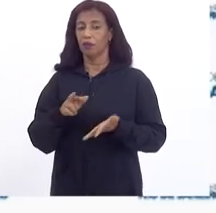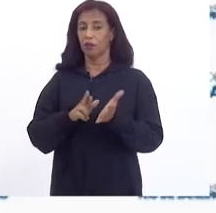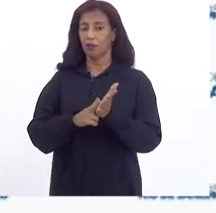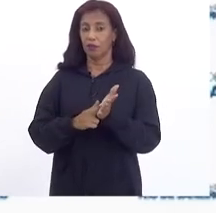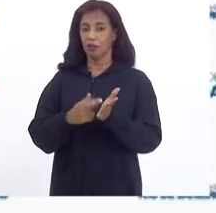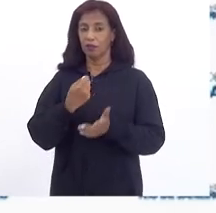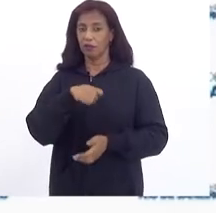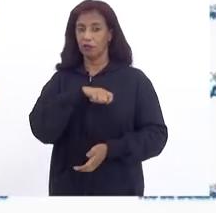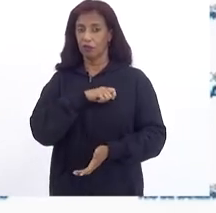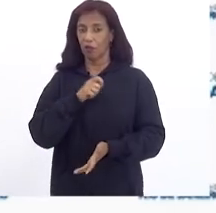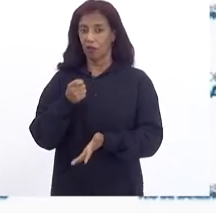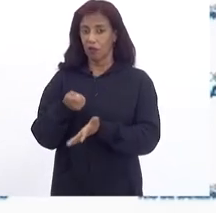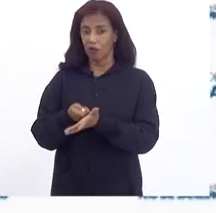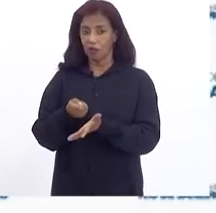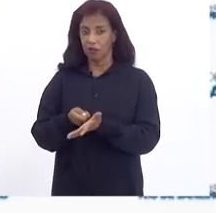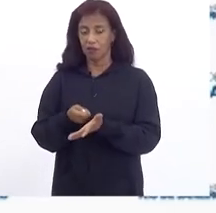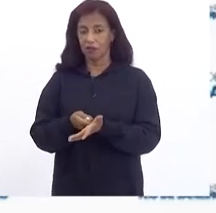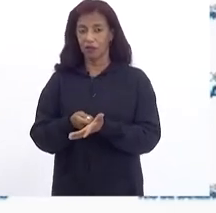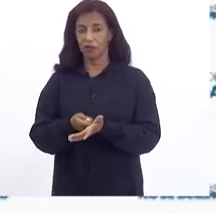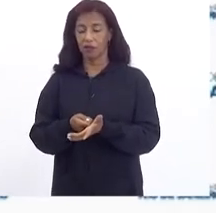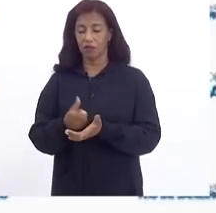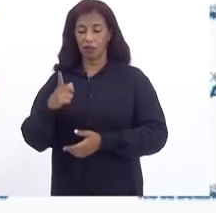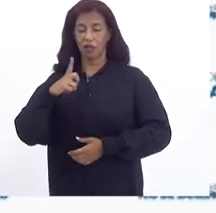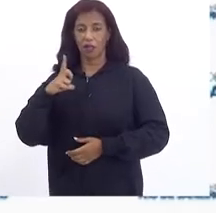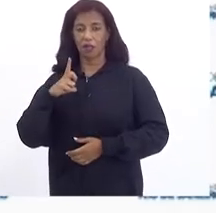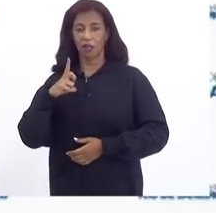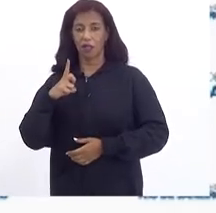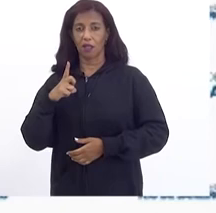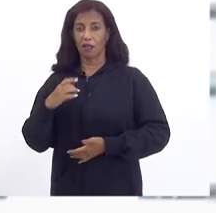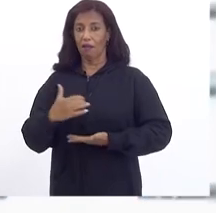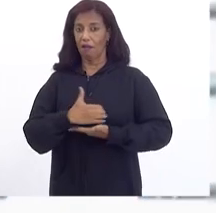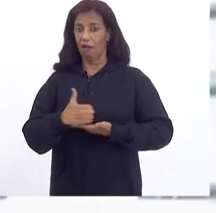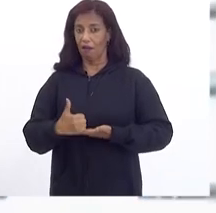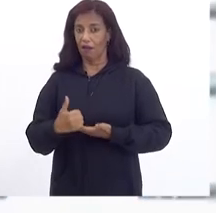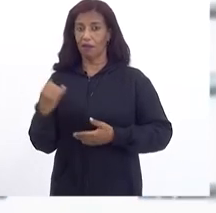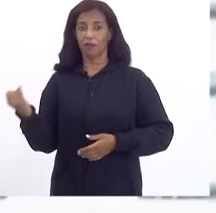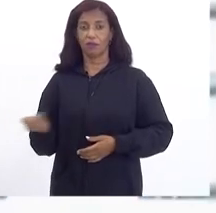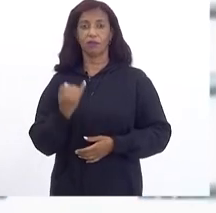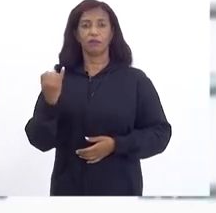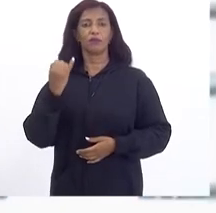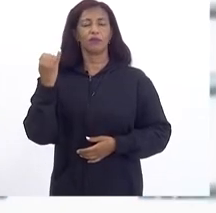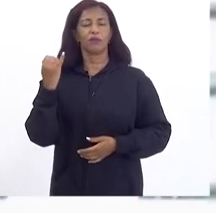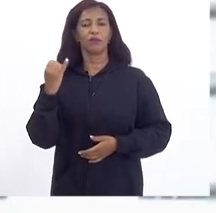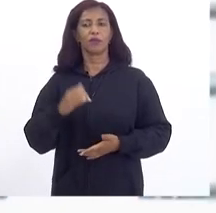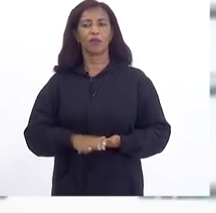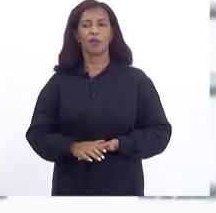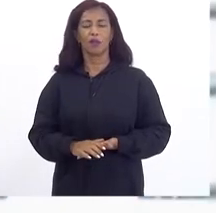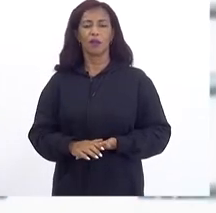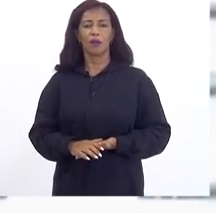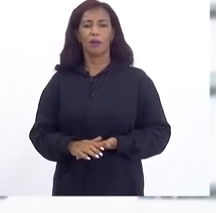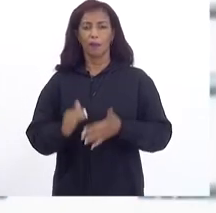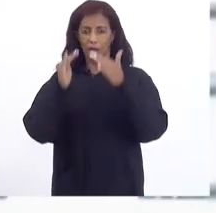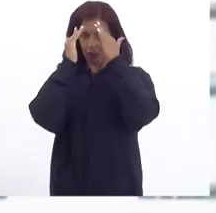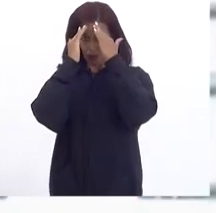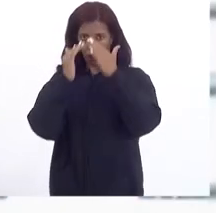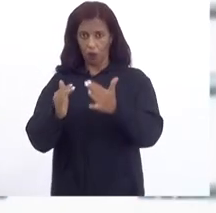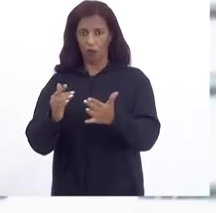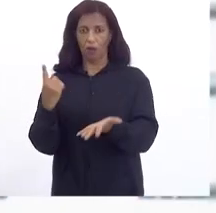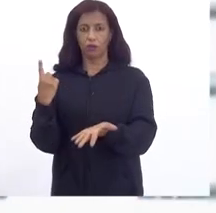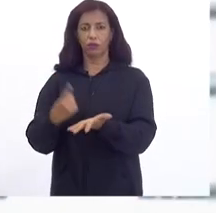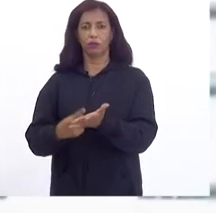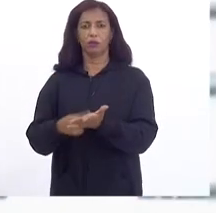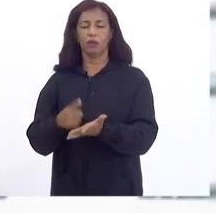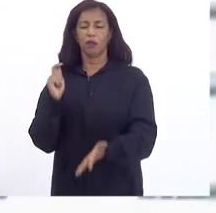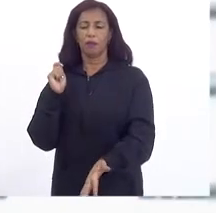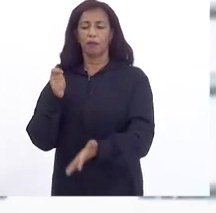E isso existe Que a gente Tenha arrecadação Aqui suficiente Para Morrar os compromissos E pagar a dívida Com o